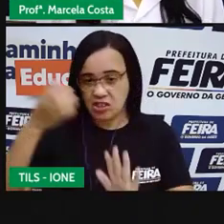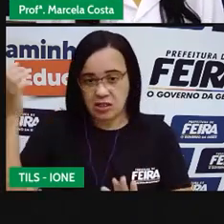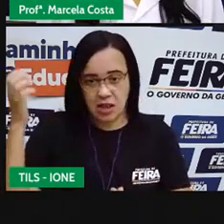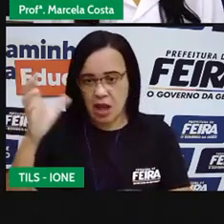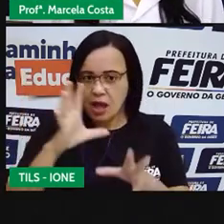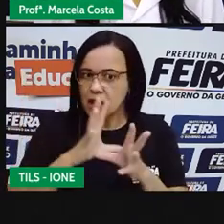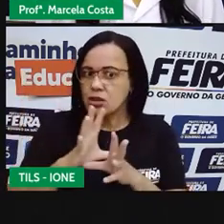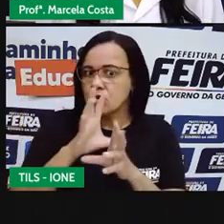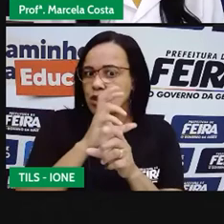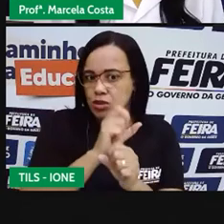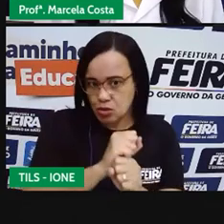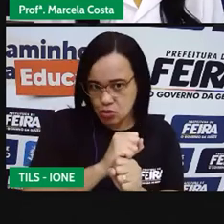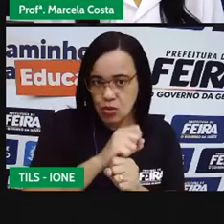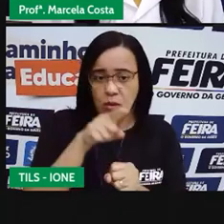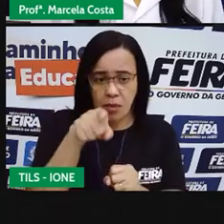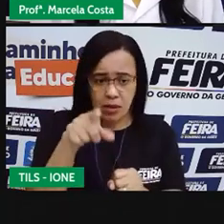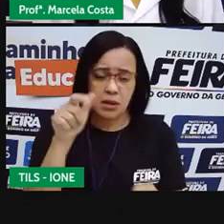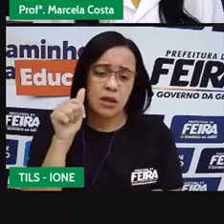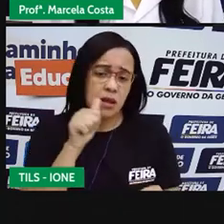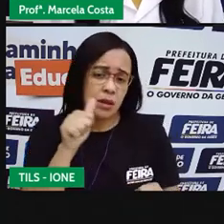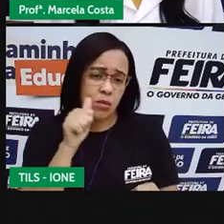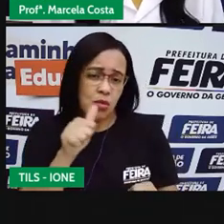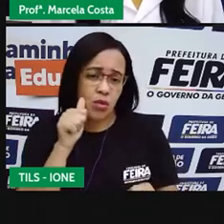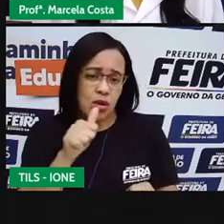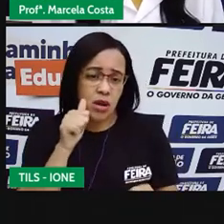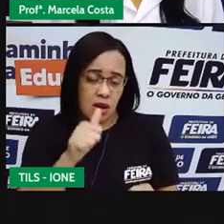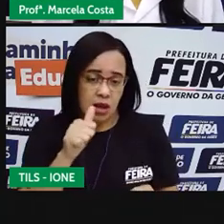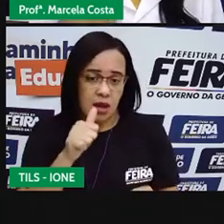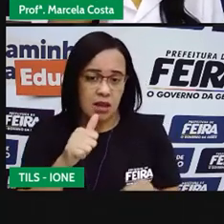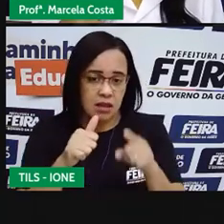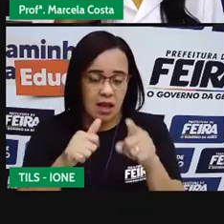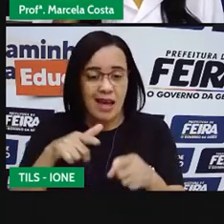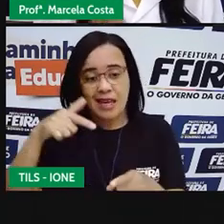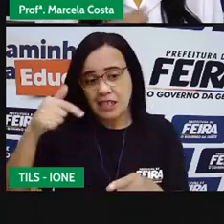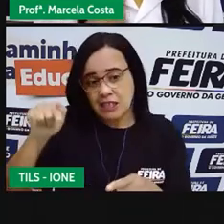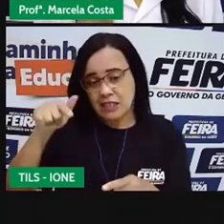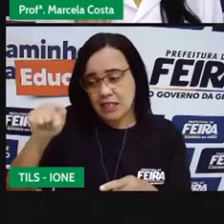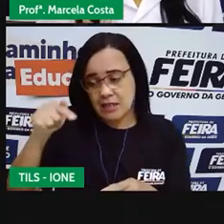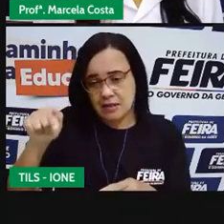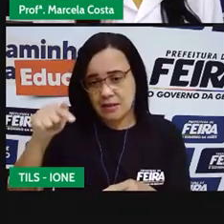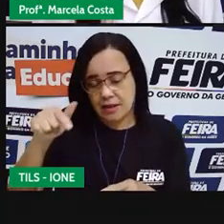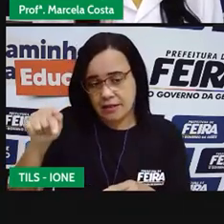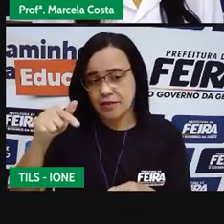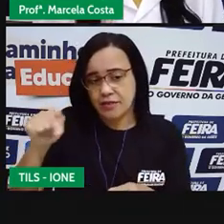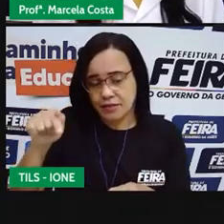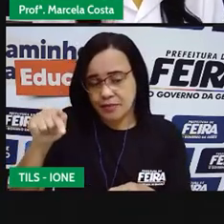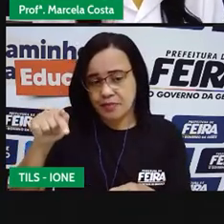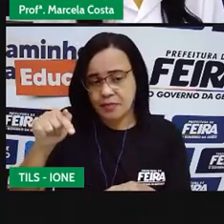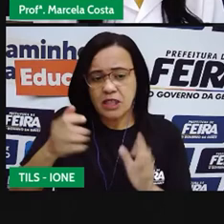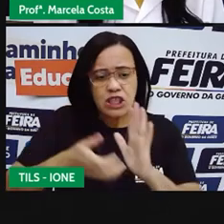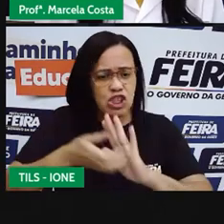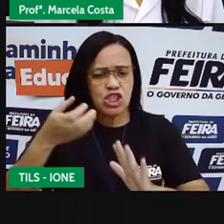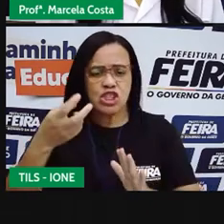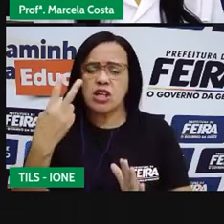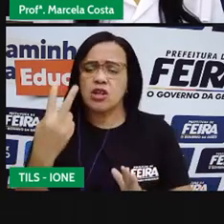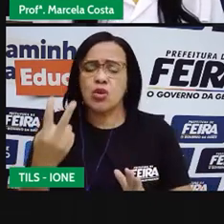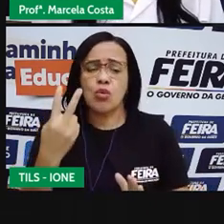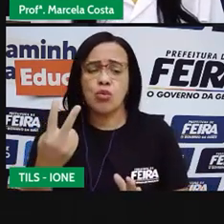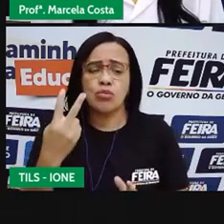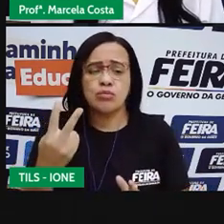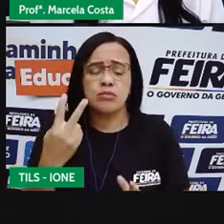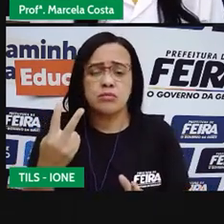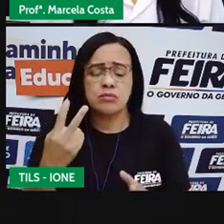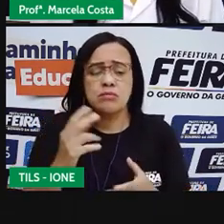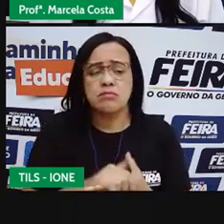feito por valentina lembra do resultado da das pontuações de valentina se a gente